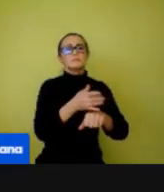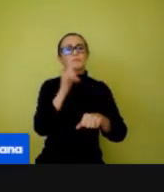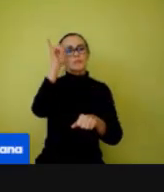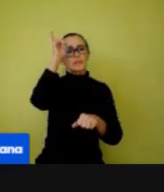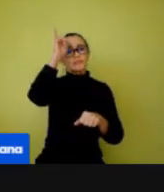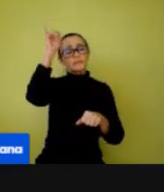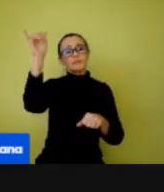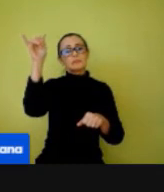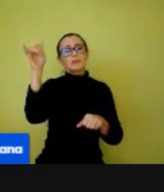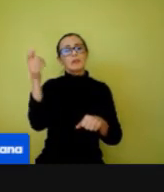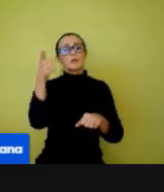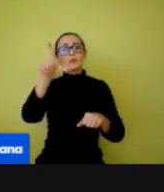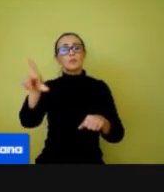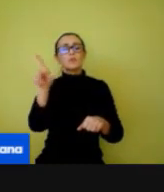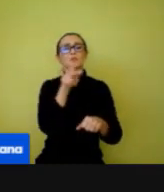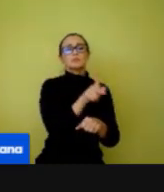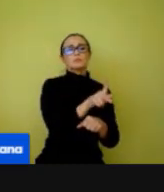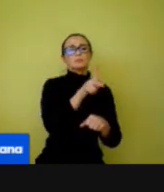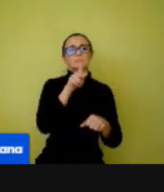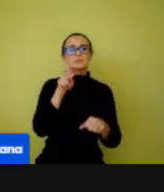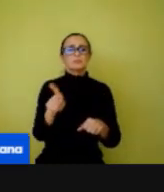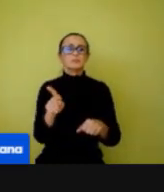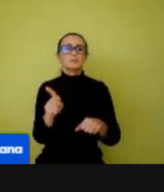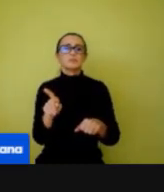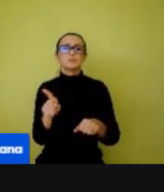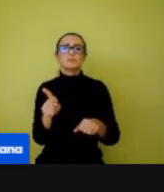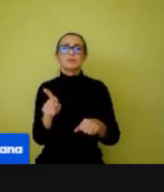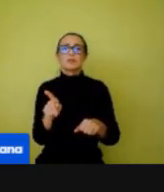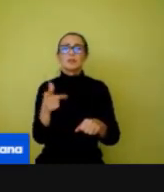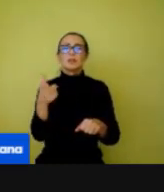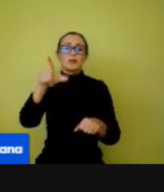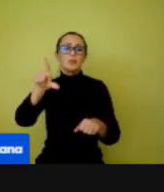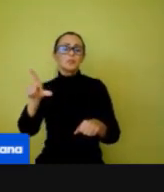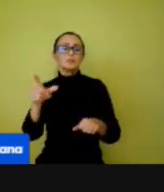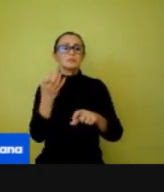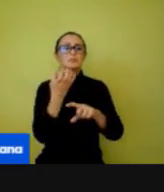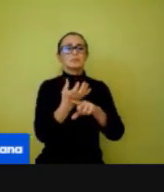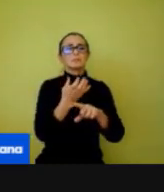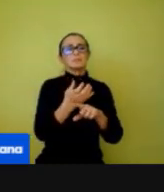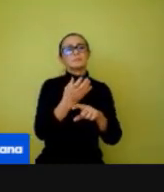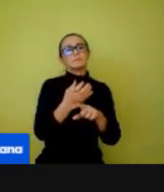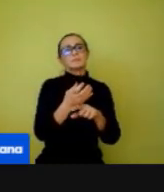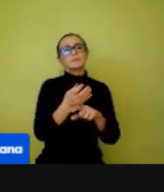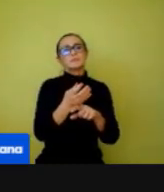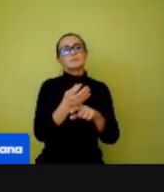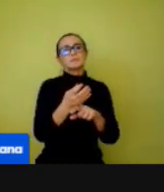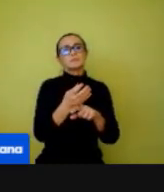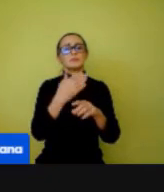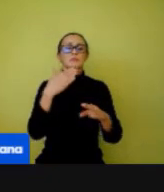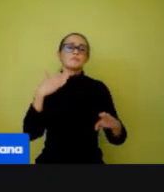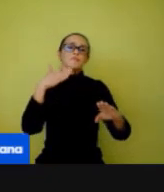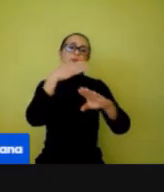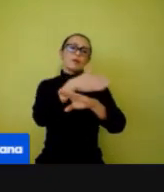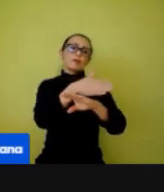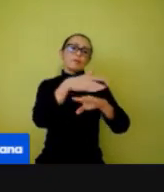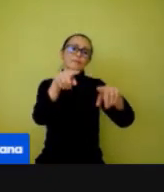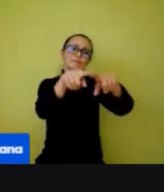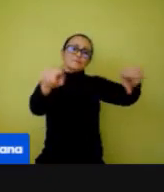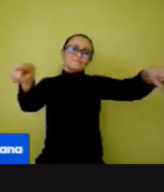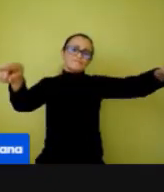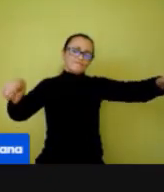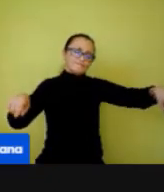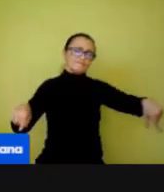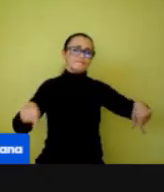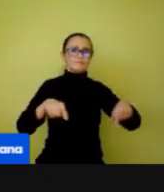outros professores, de outros componentes curriculares, subam para a quadra para fazer as atividades dele.